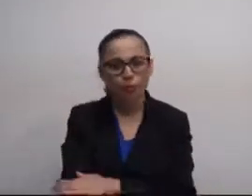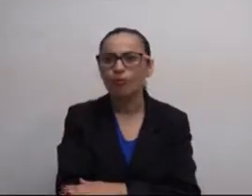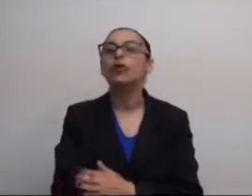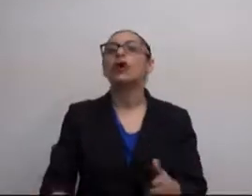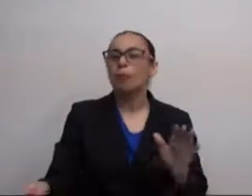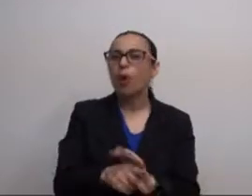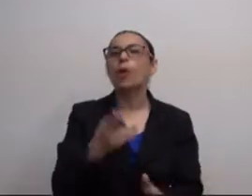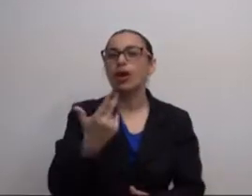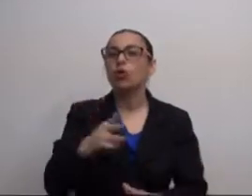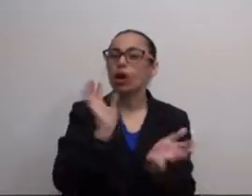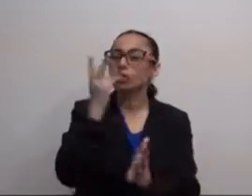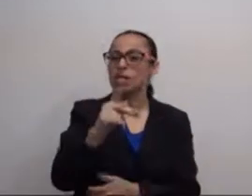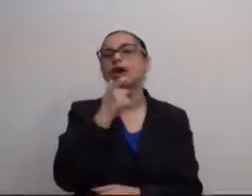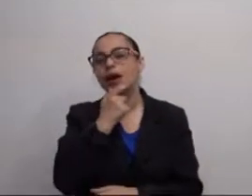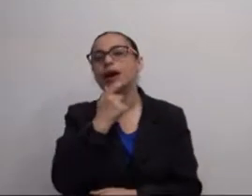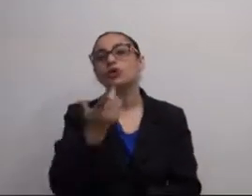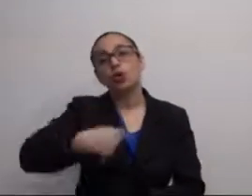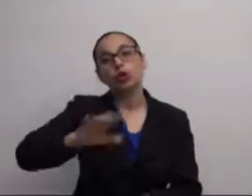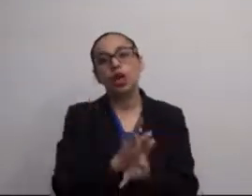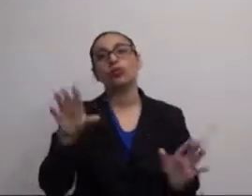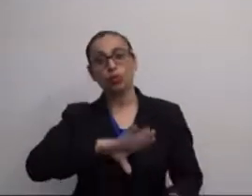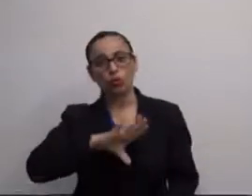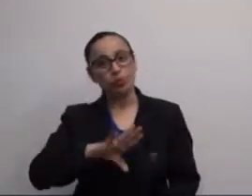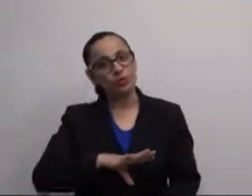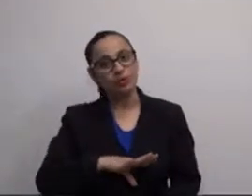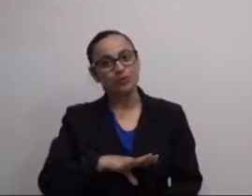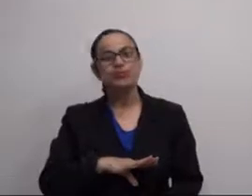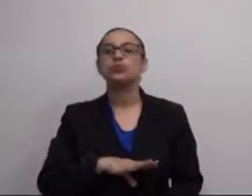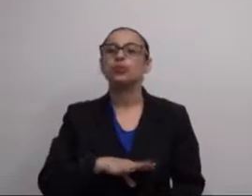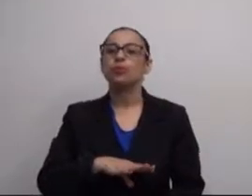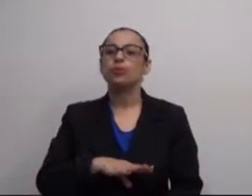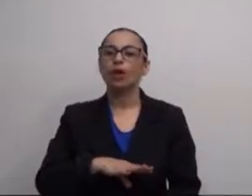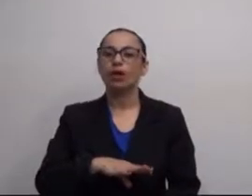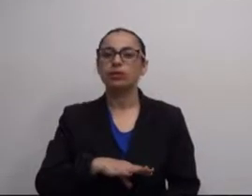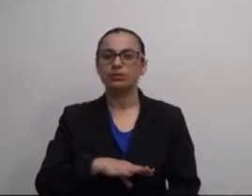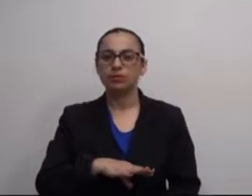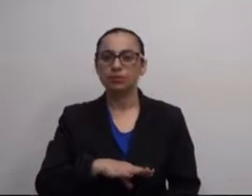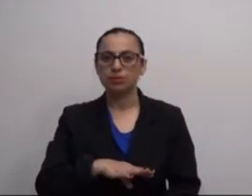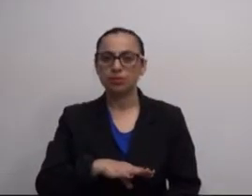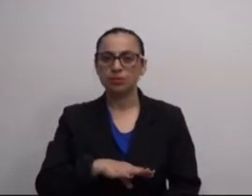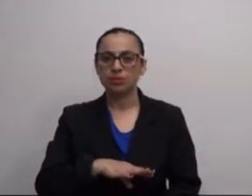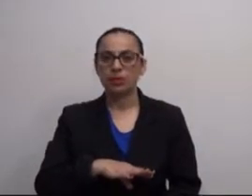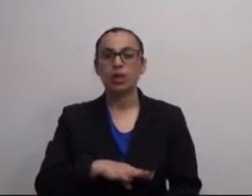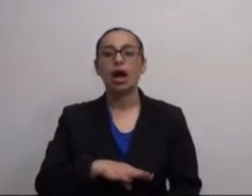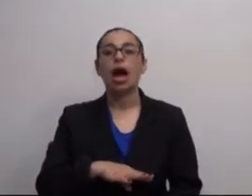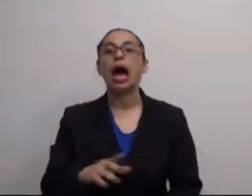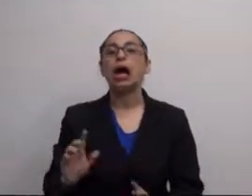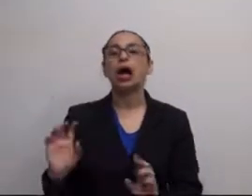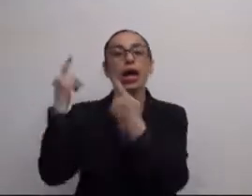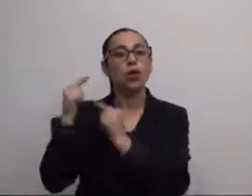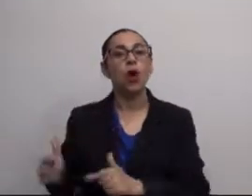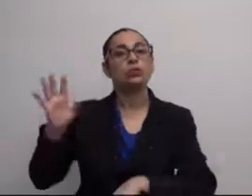história acontece muito facilmente, na geografia, na própria língua, no caso deles o inglês ou no nosso caso o português,